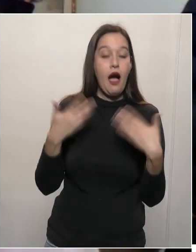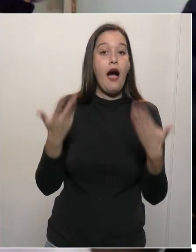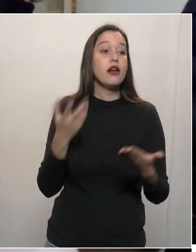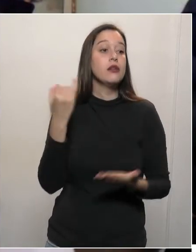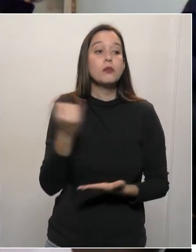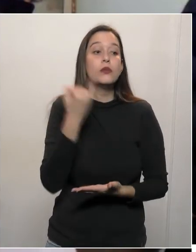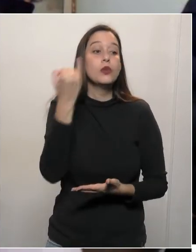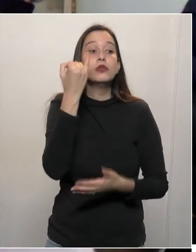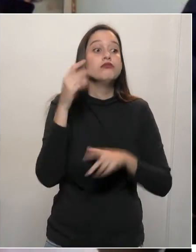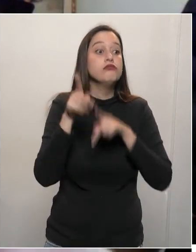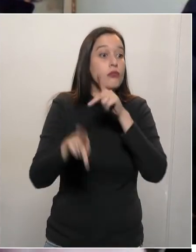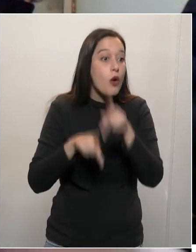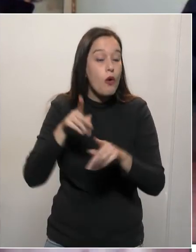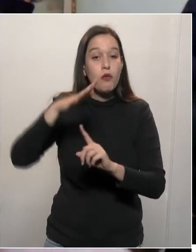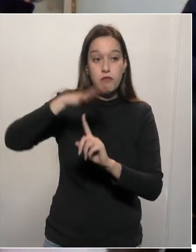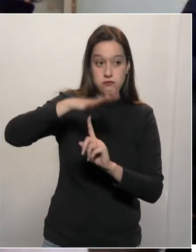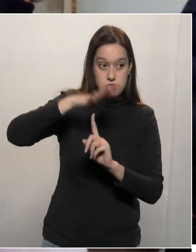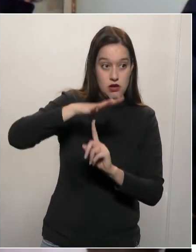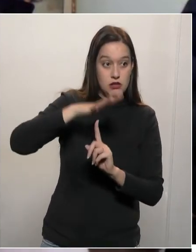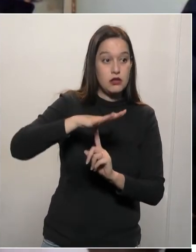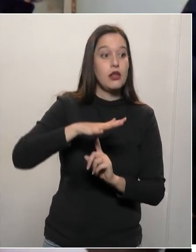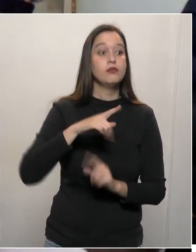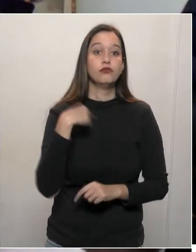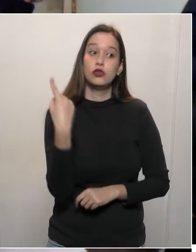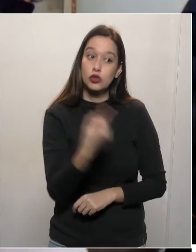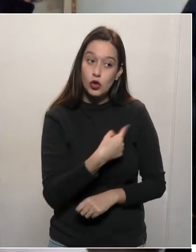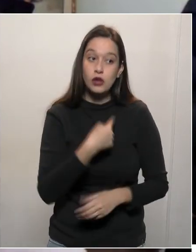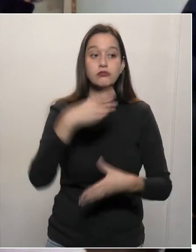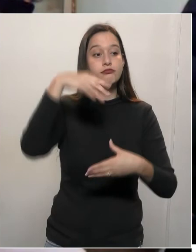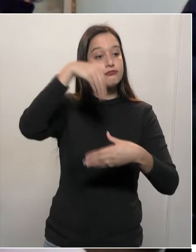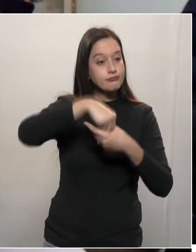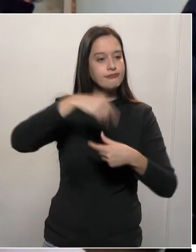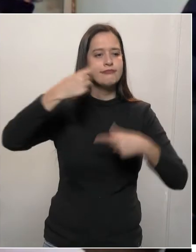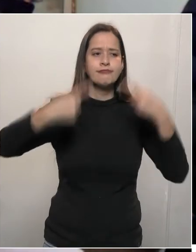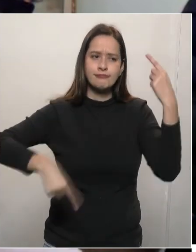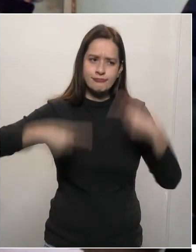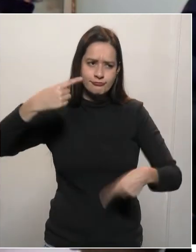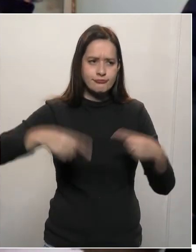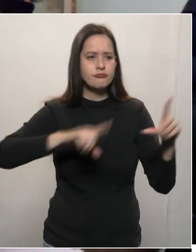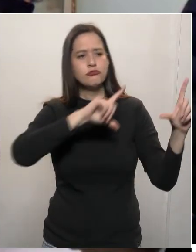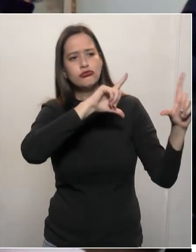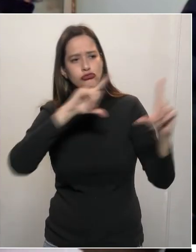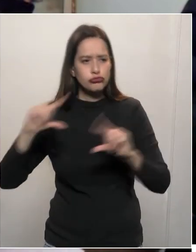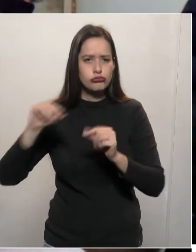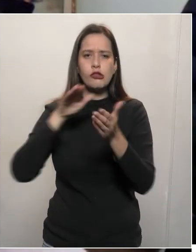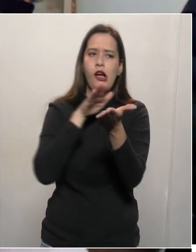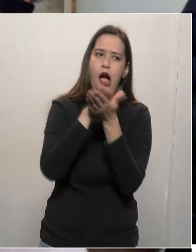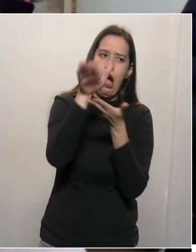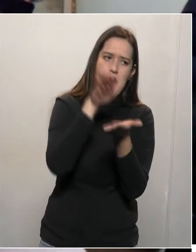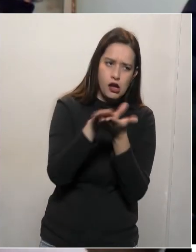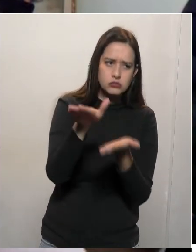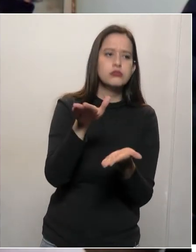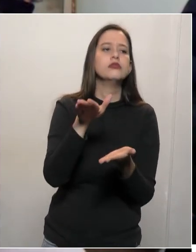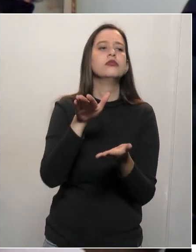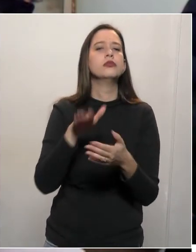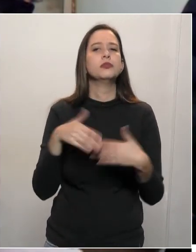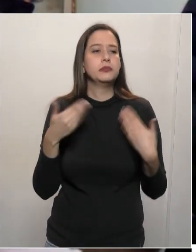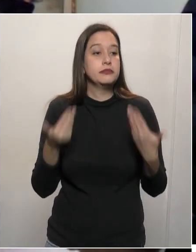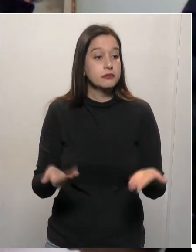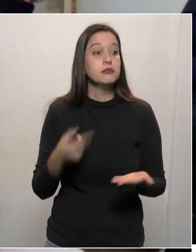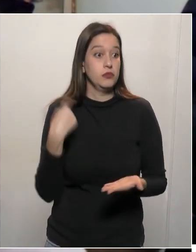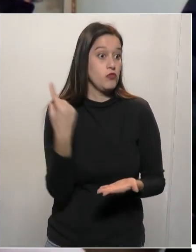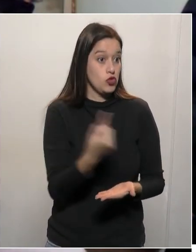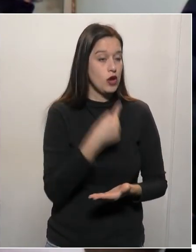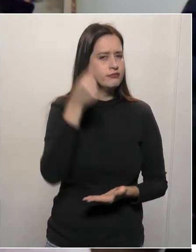Paraná, e nós, dentro da política de enxugamento da máquina, essa é uma outra etapa menor, mas nós estamos prevendo